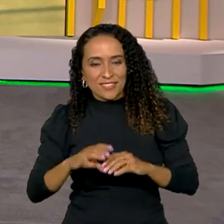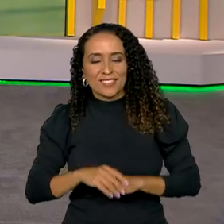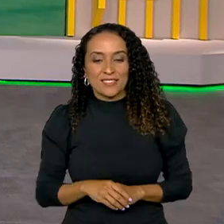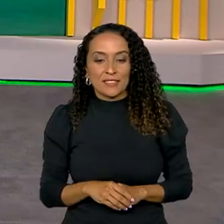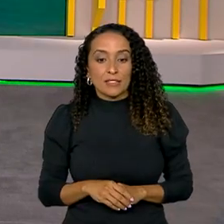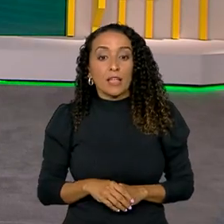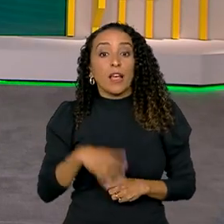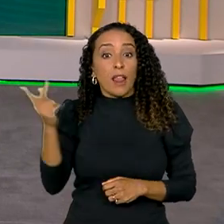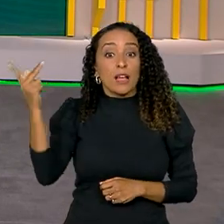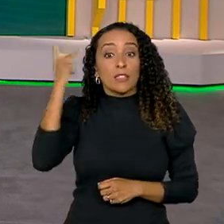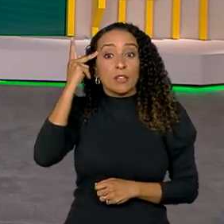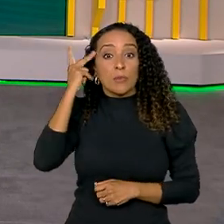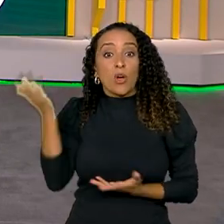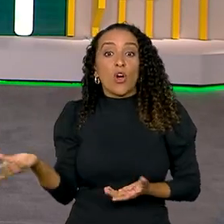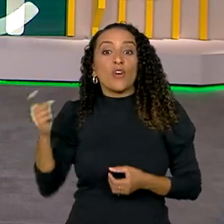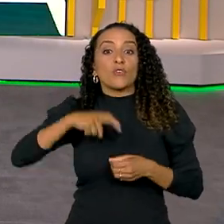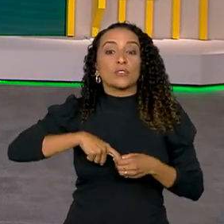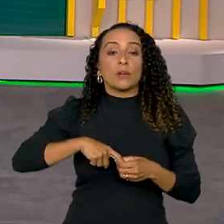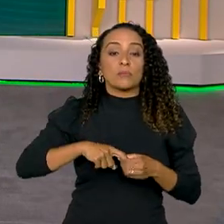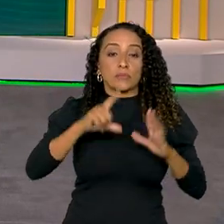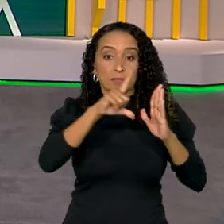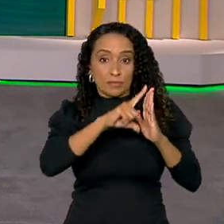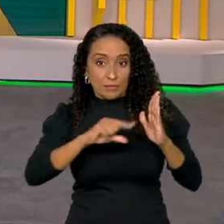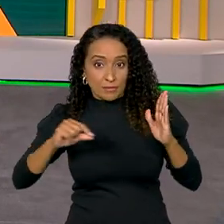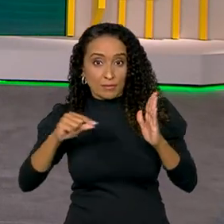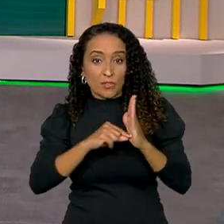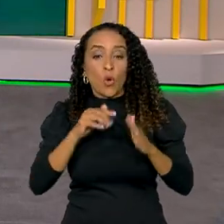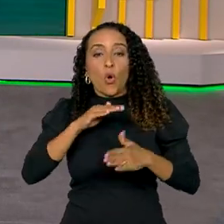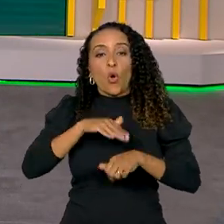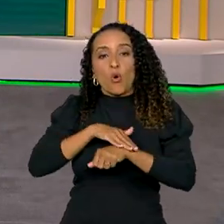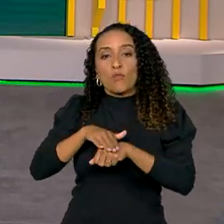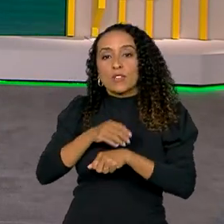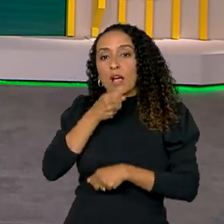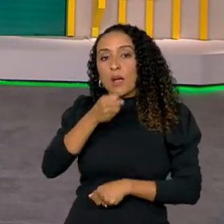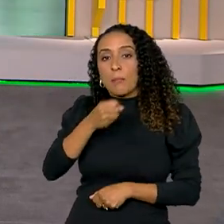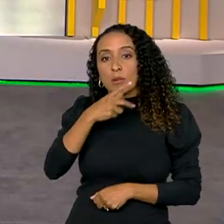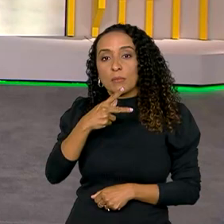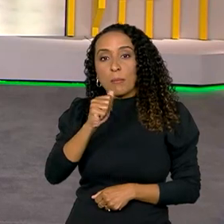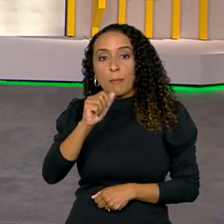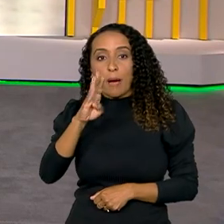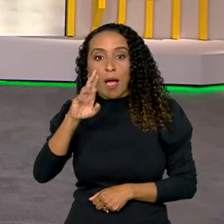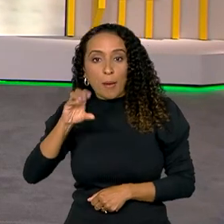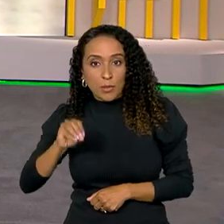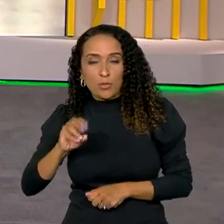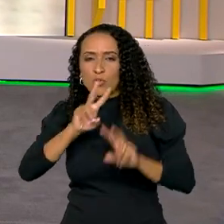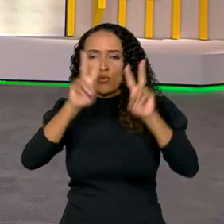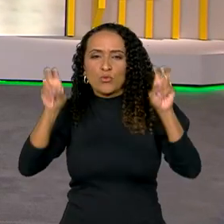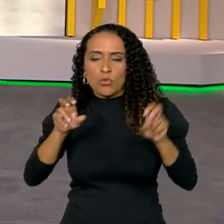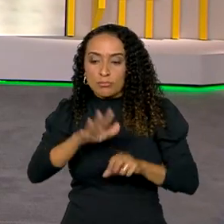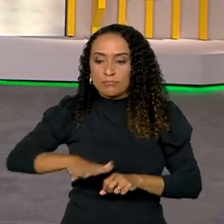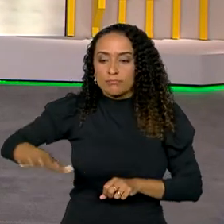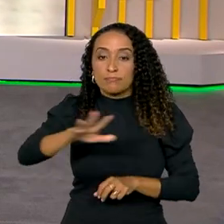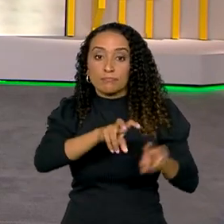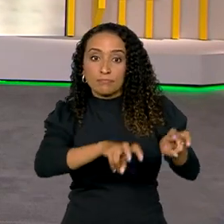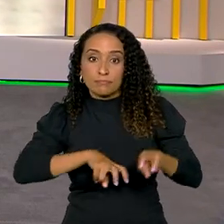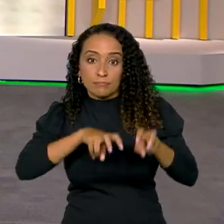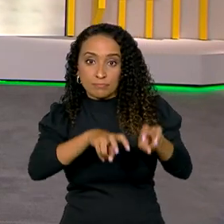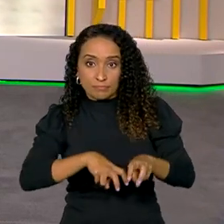E de São Paulo, nós vamos agora para o Palácio do Planalto conversar com o repórter Pablo Mundim sobre o setor